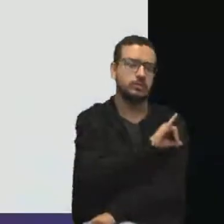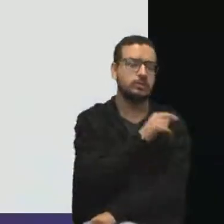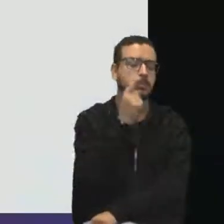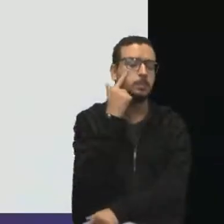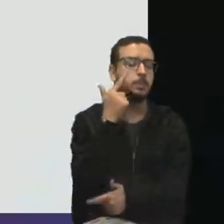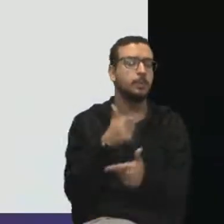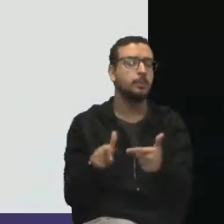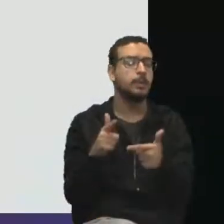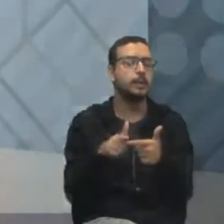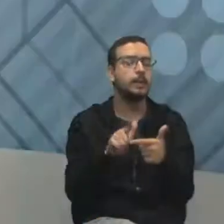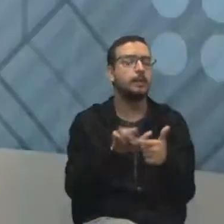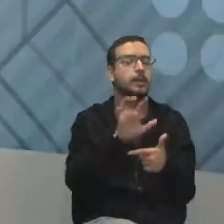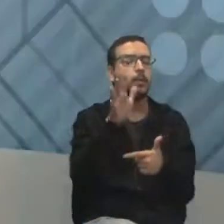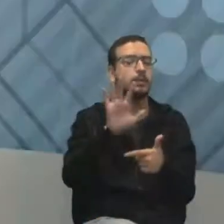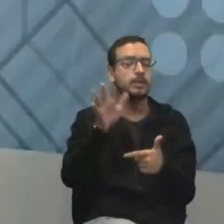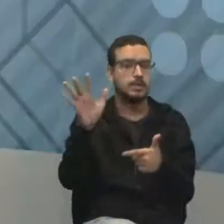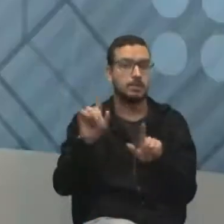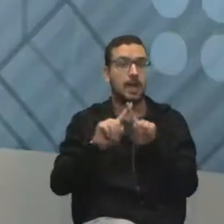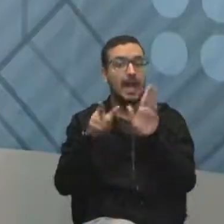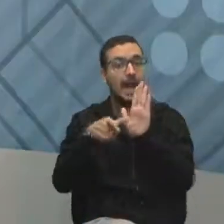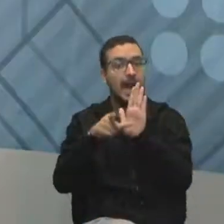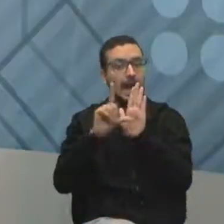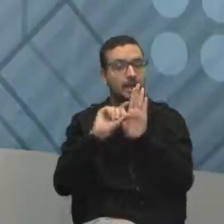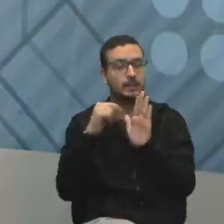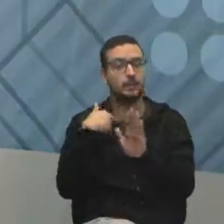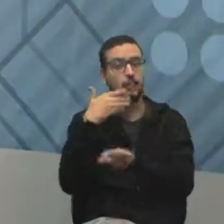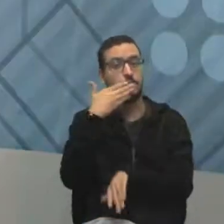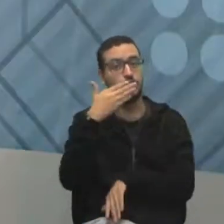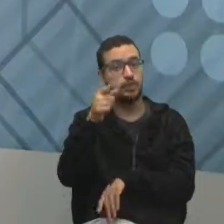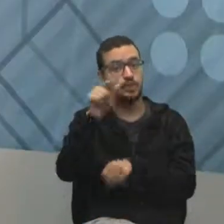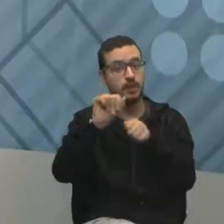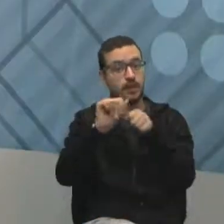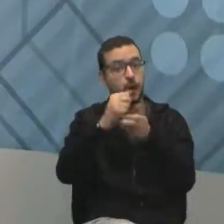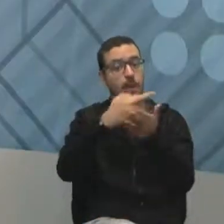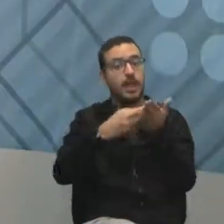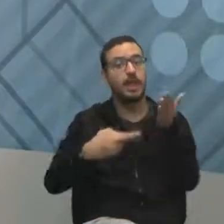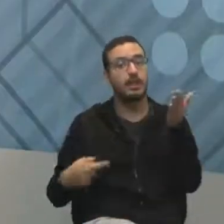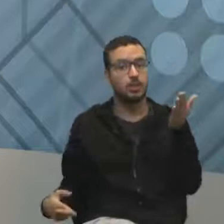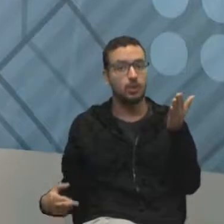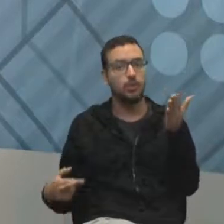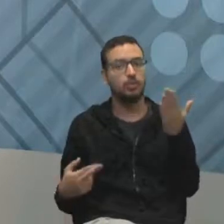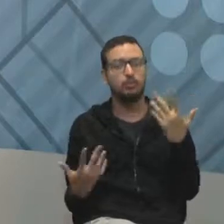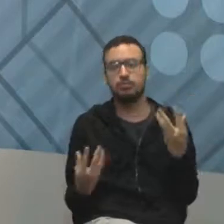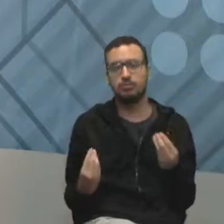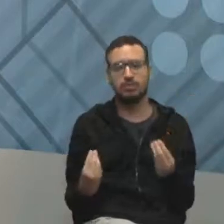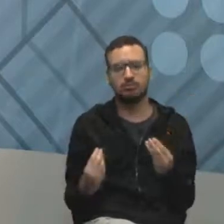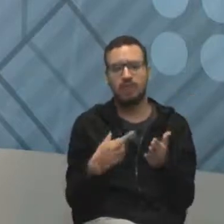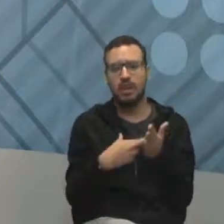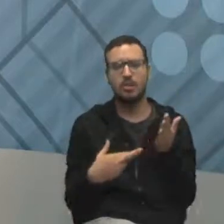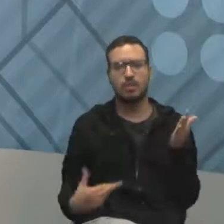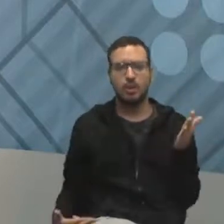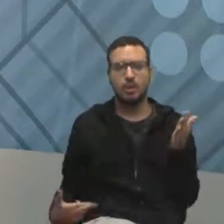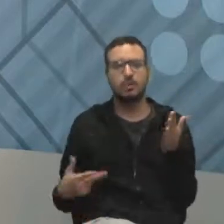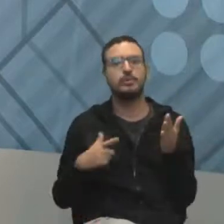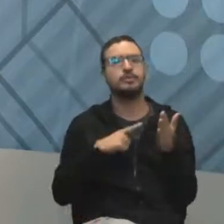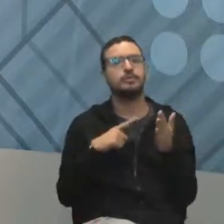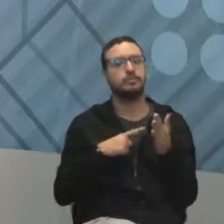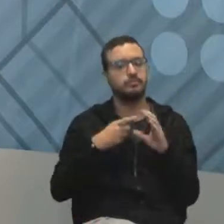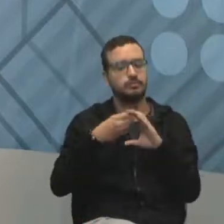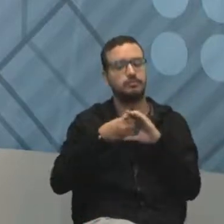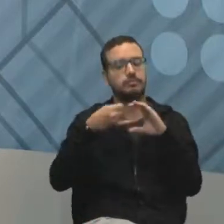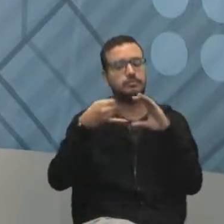Antes disso, eu vou pedir para você elaborar o nosso relatório. Que relatório é esse? O relatório que tem as características